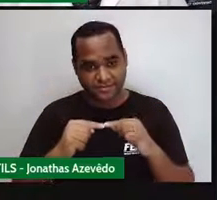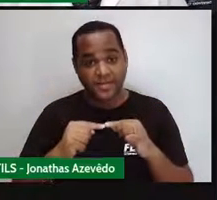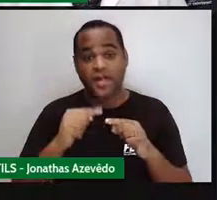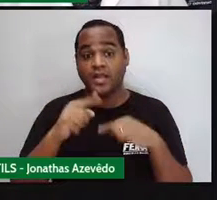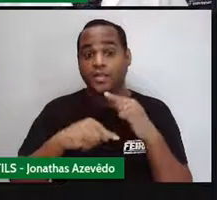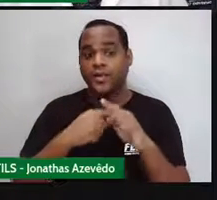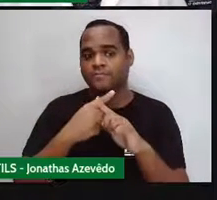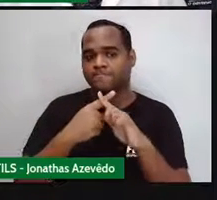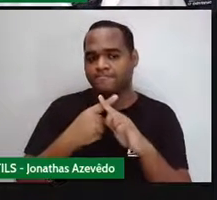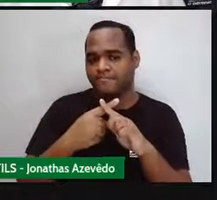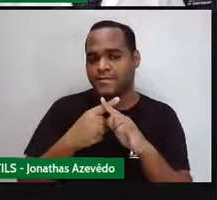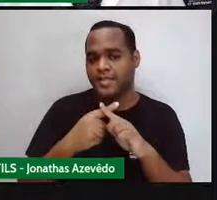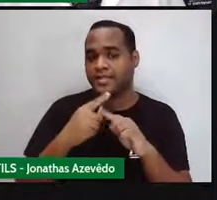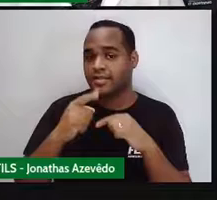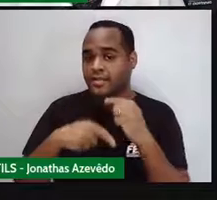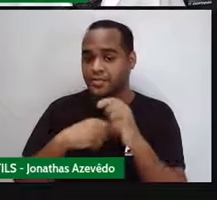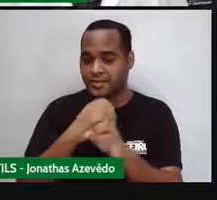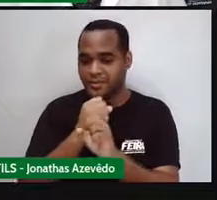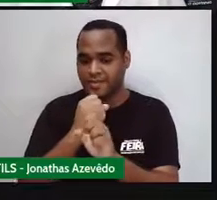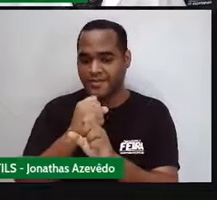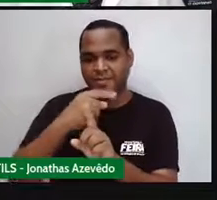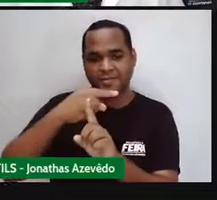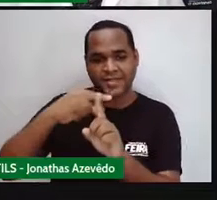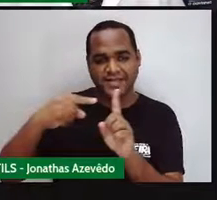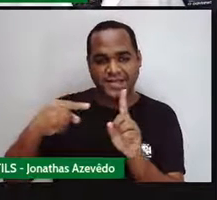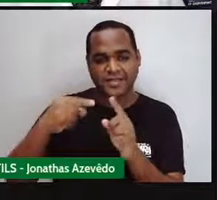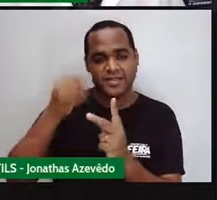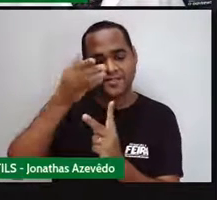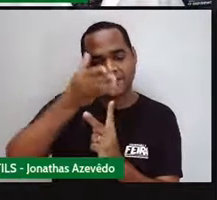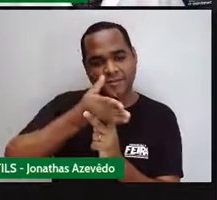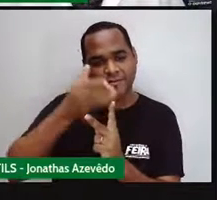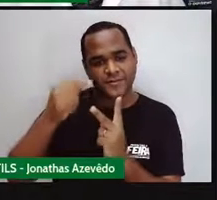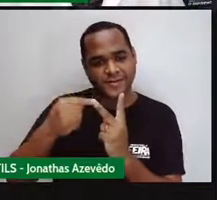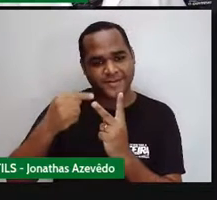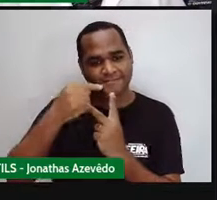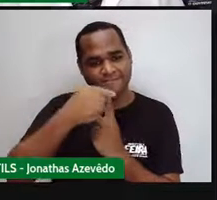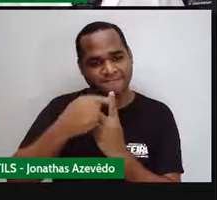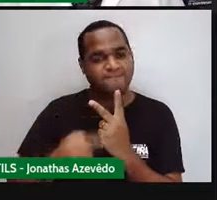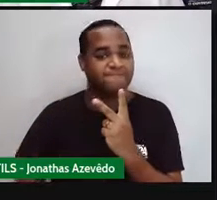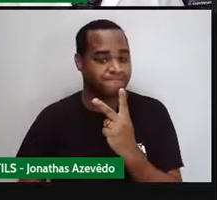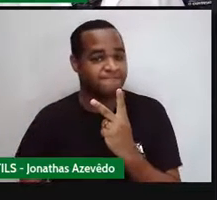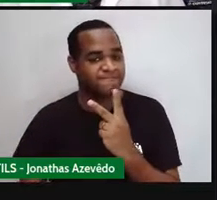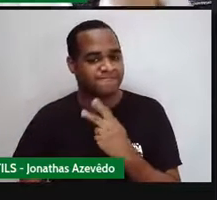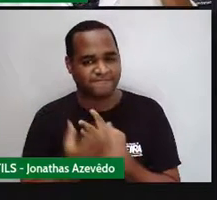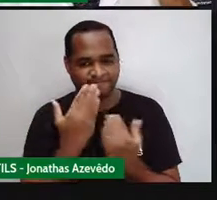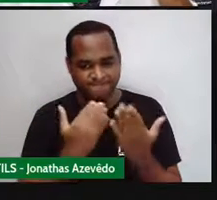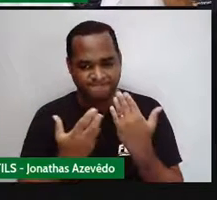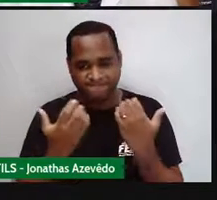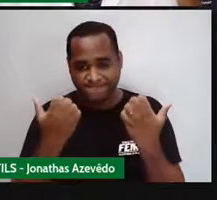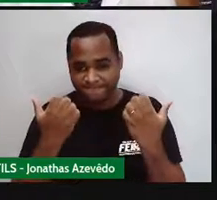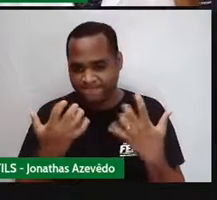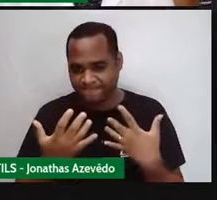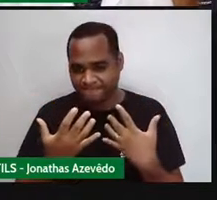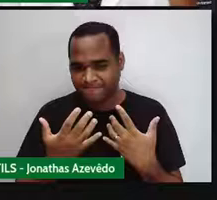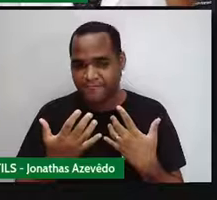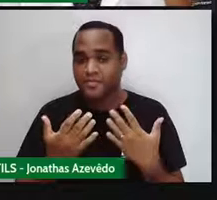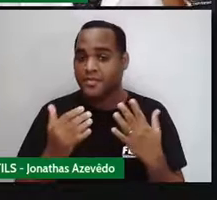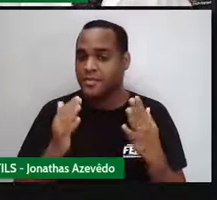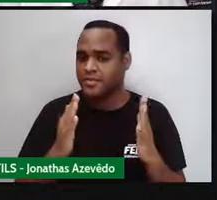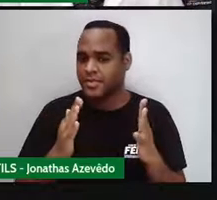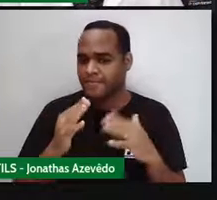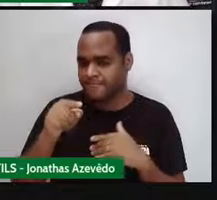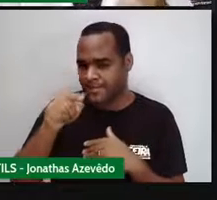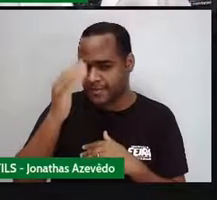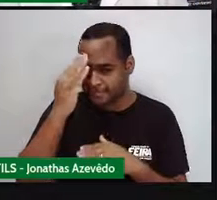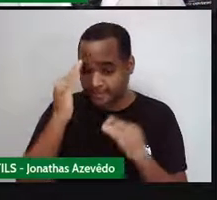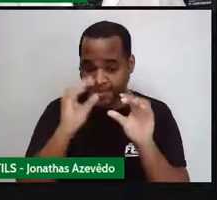Depois, calcular a metade, dividir por 2, tá bom? Então, vem comigo, que já já a gente vai